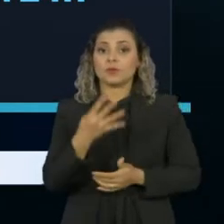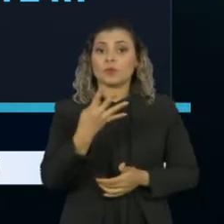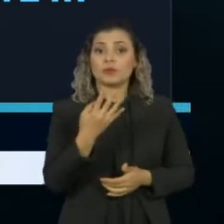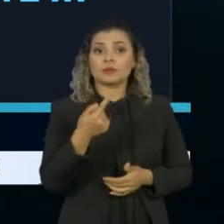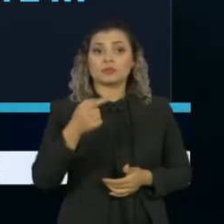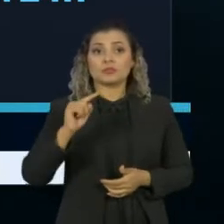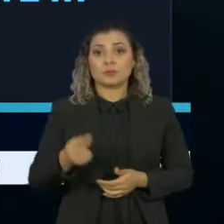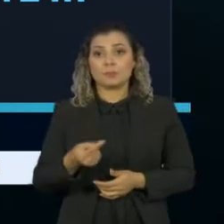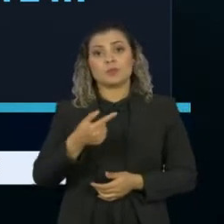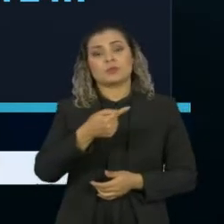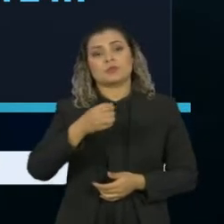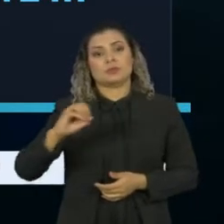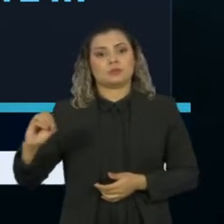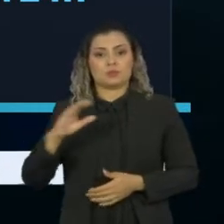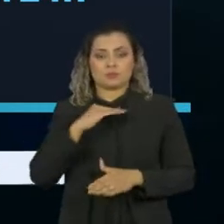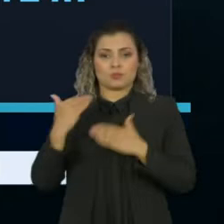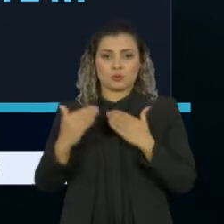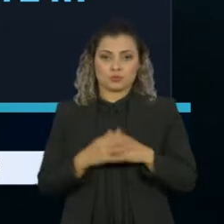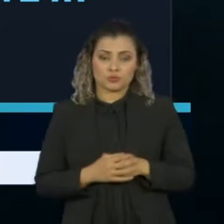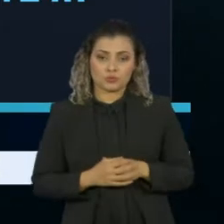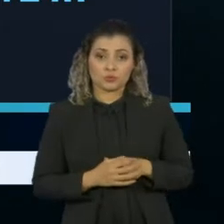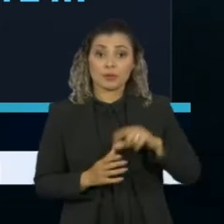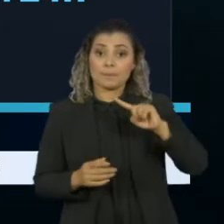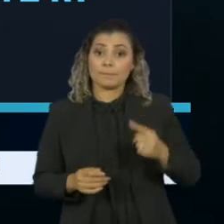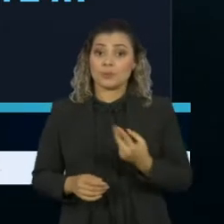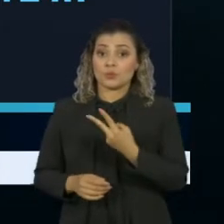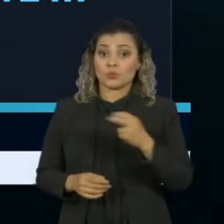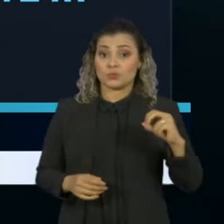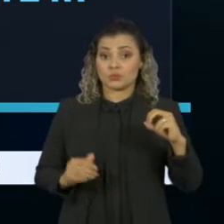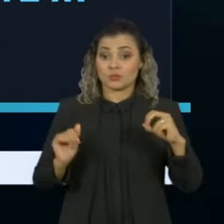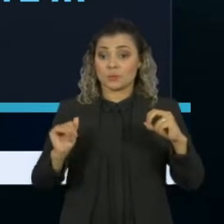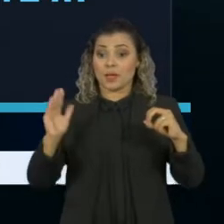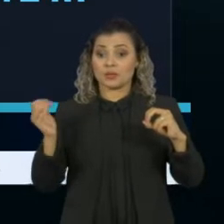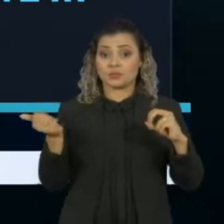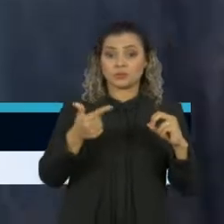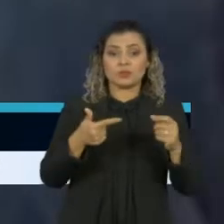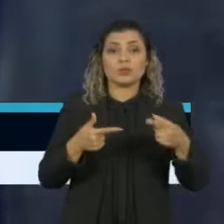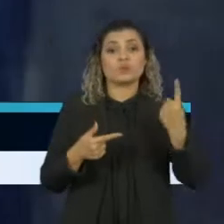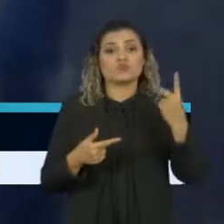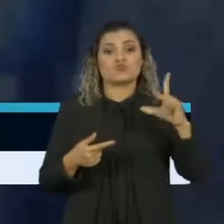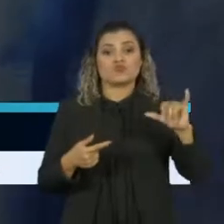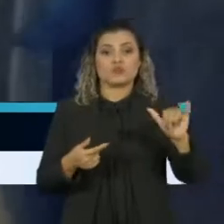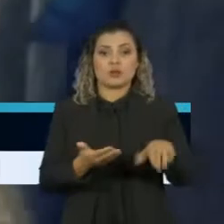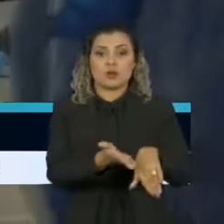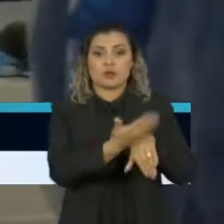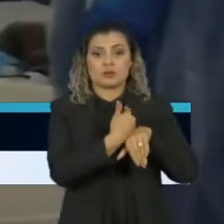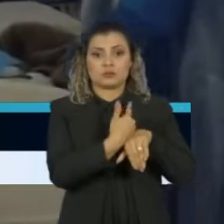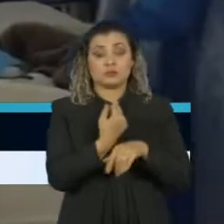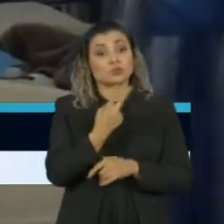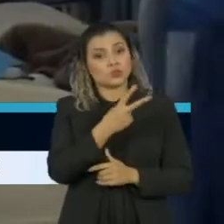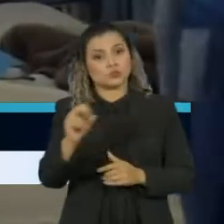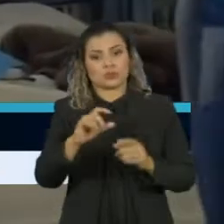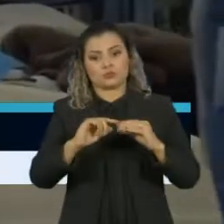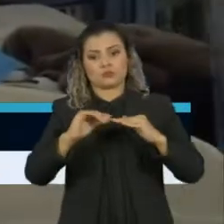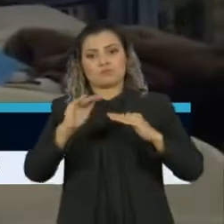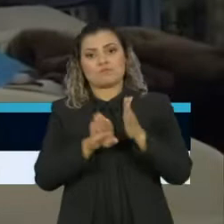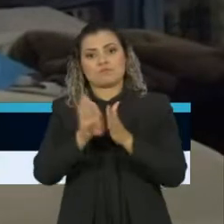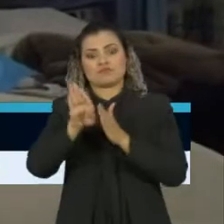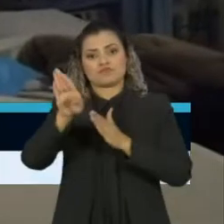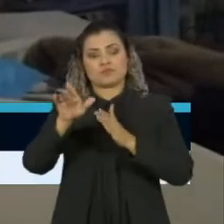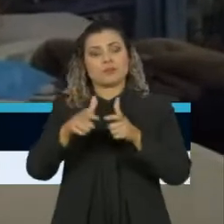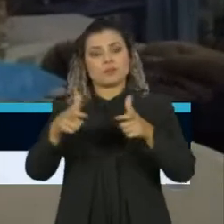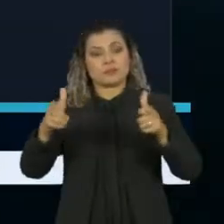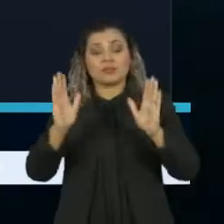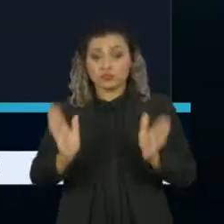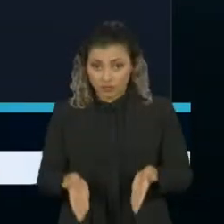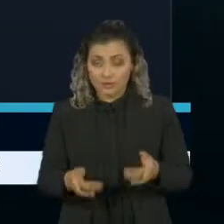47.700 mortos, 1.200 a mais do que no dia anterior. Entre os dados do consórcio de imprensa e os dados